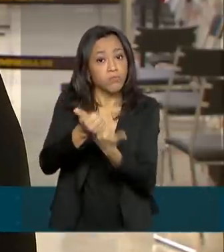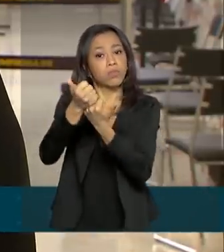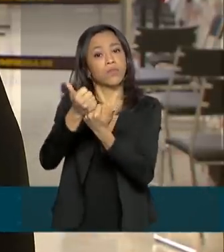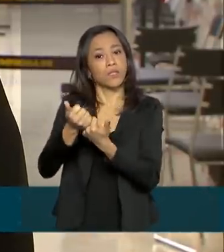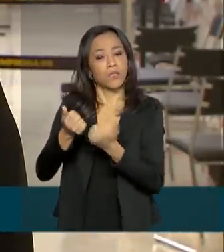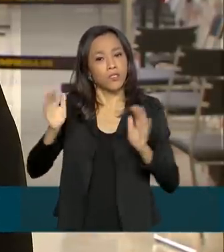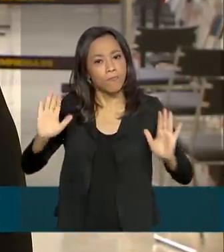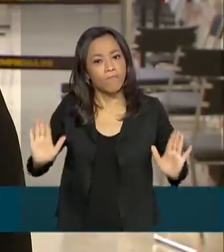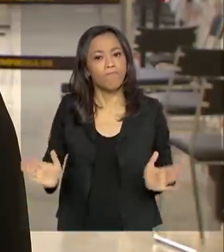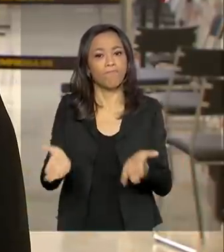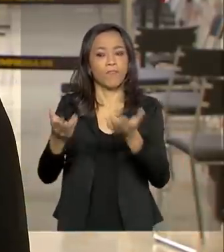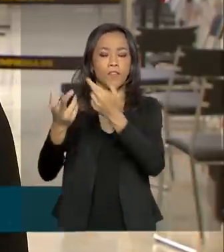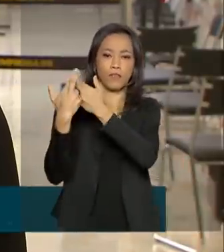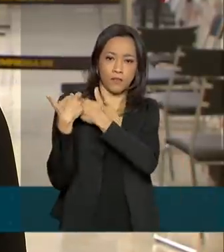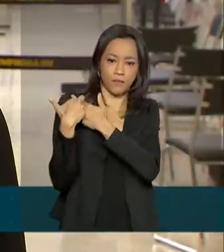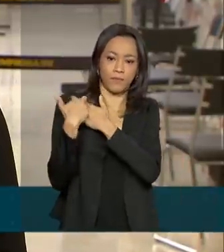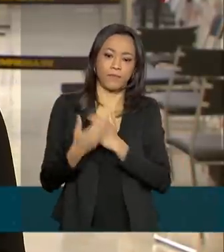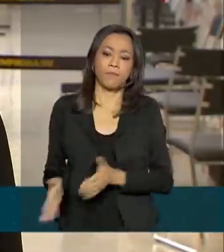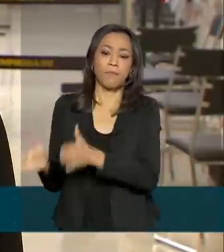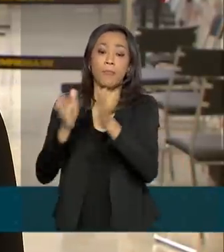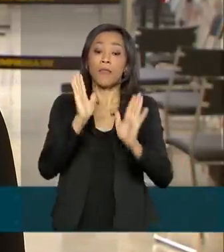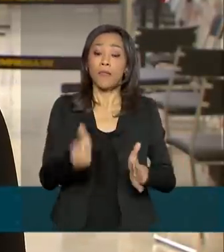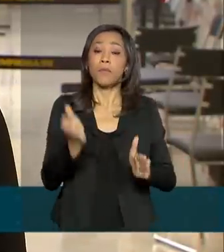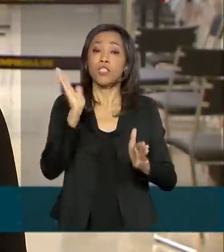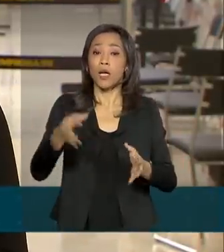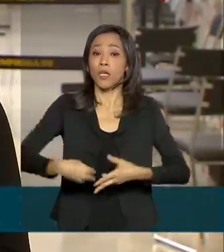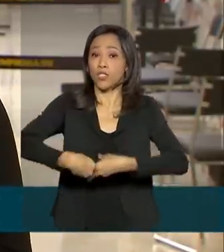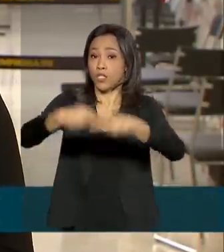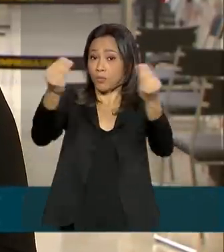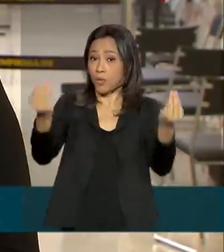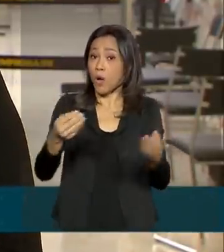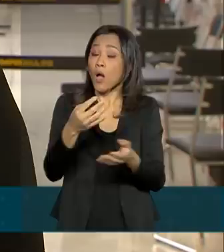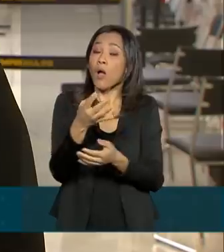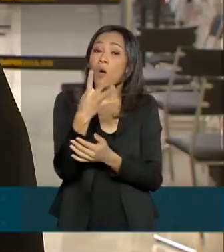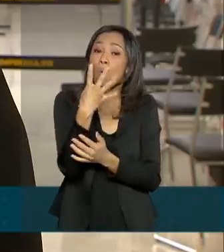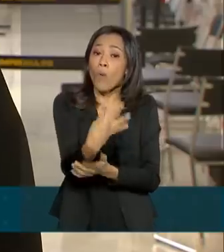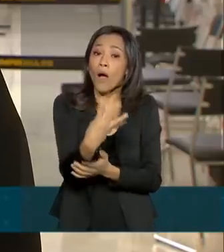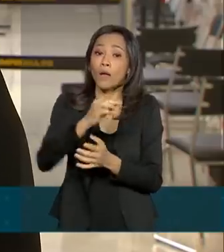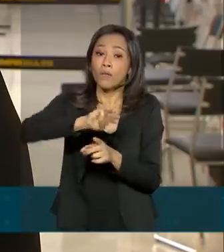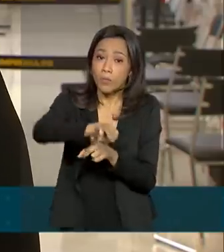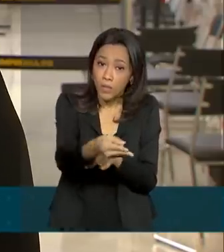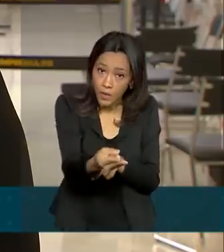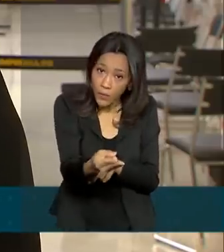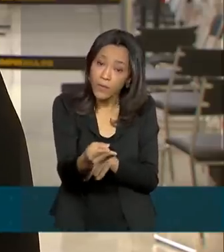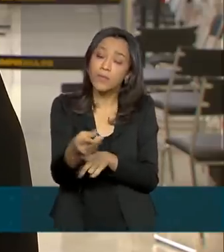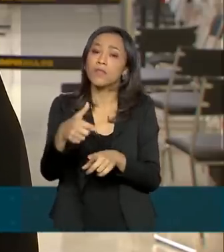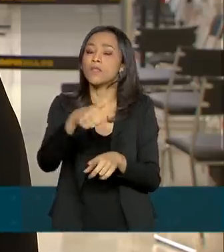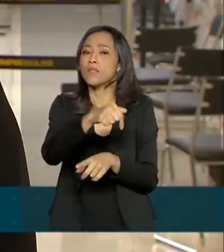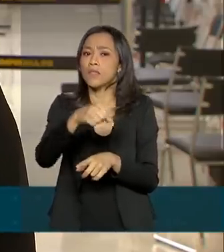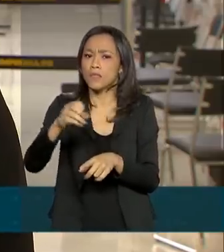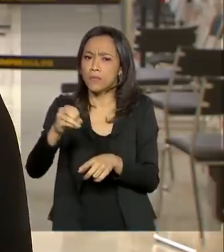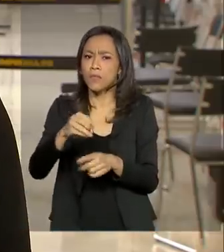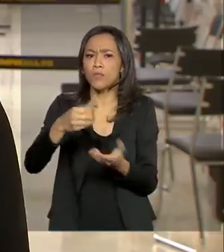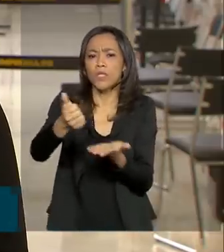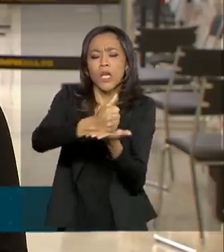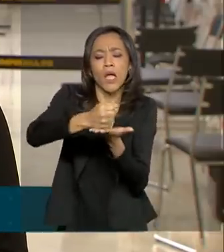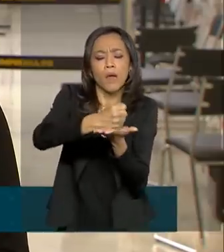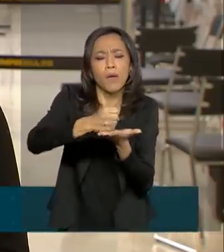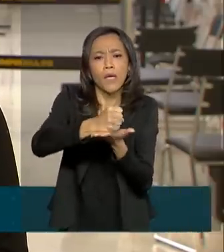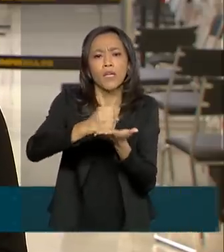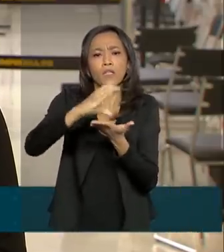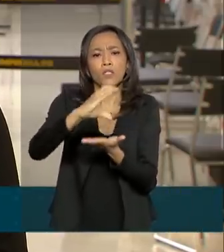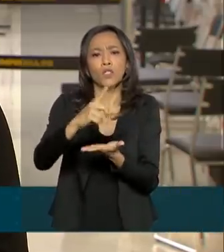Ministério da Saúde destacou ainda a distribuição de mais de 4 milhões e 300 mil unidades de cloroquina e a compra de medicamentos